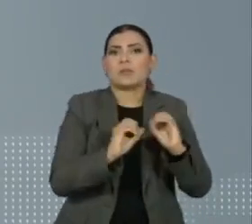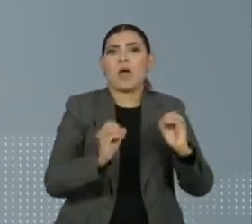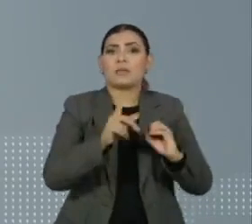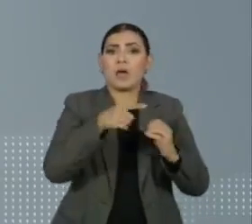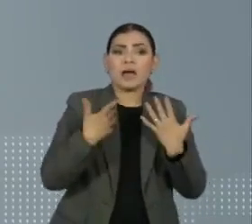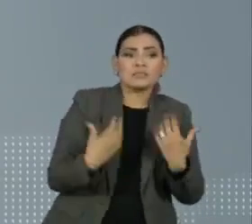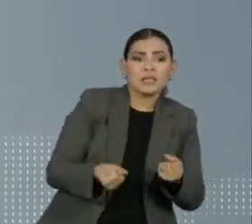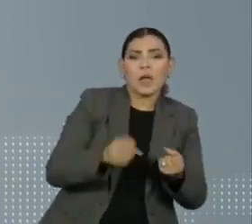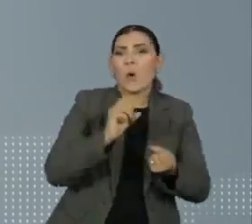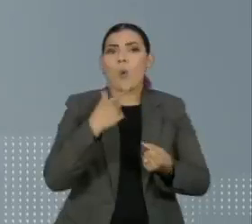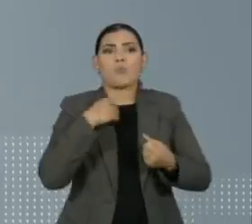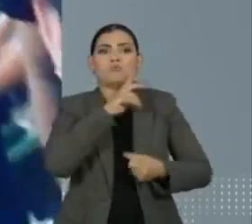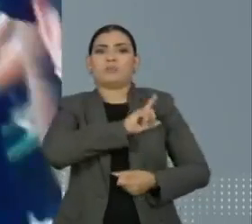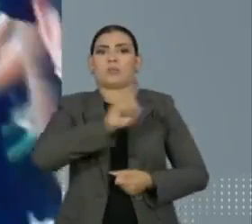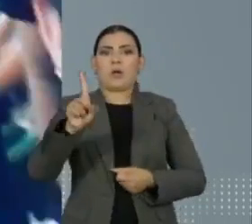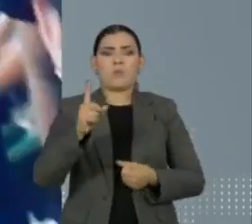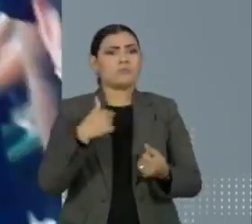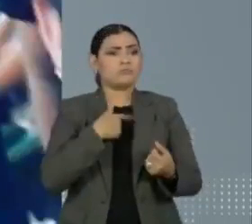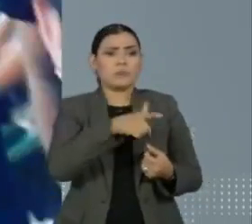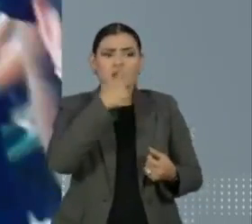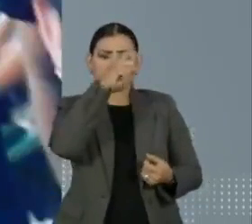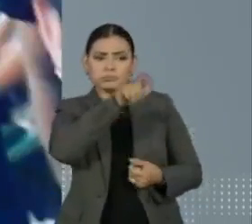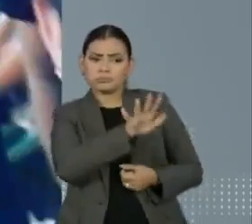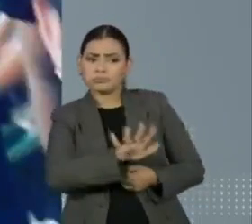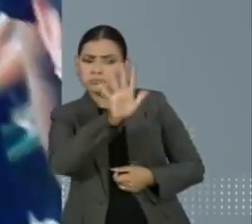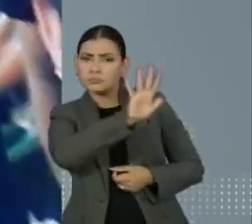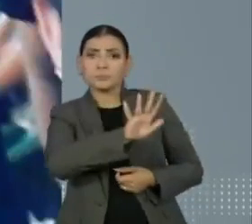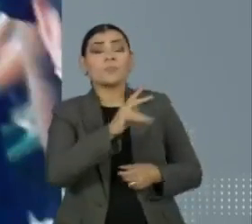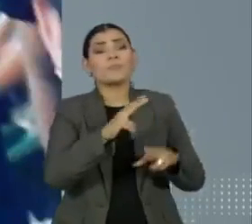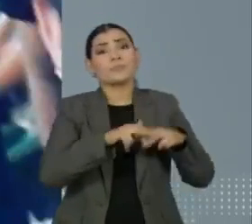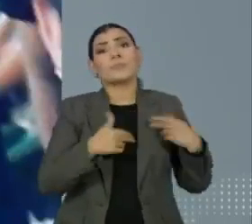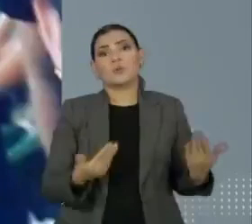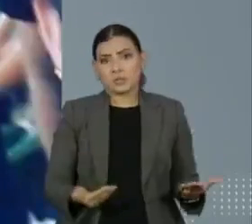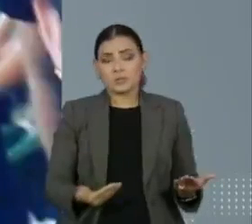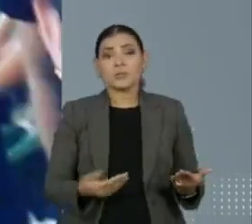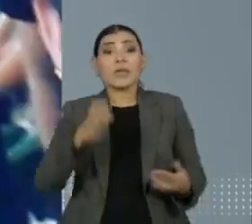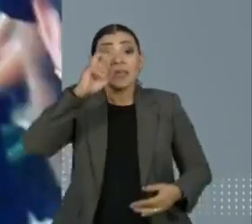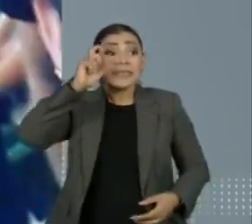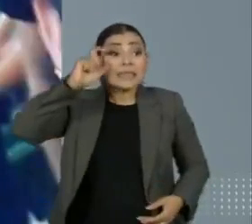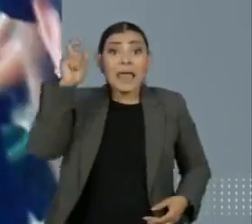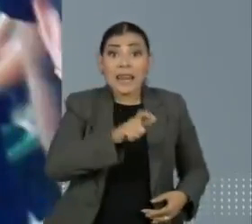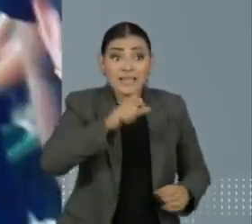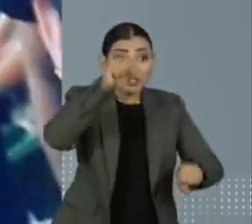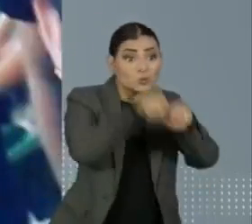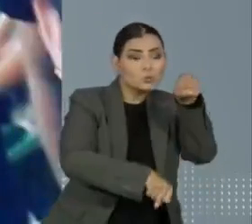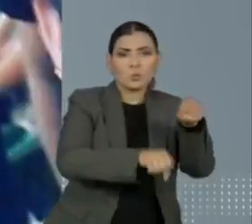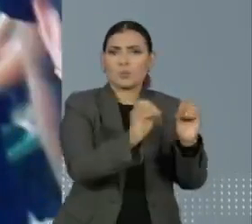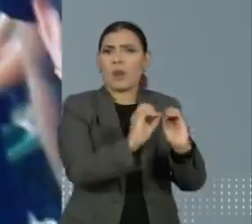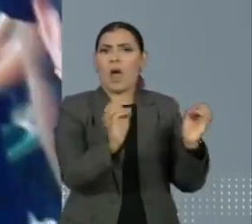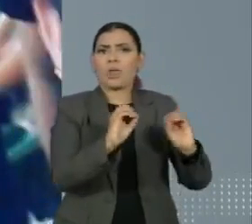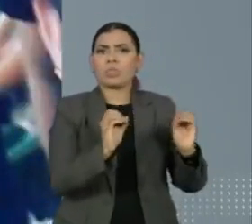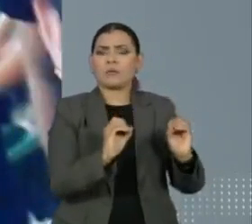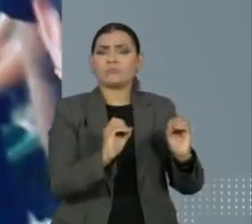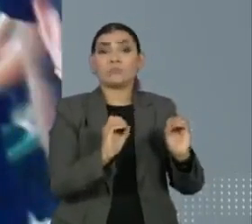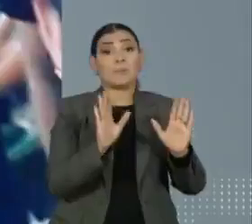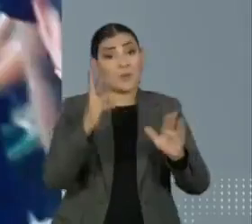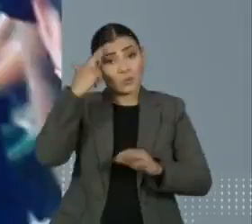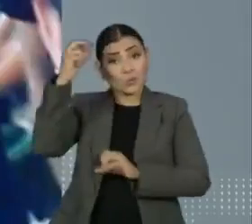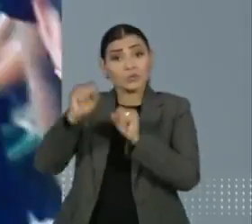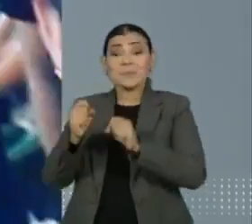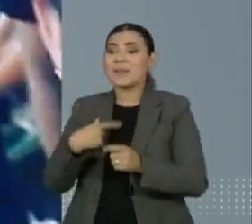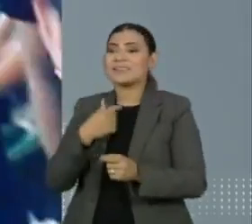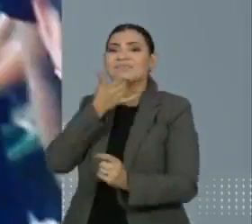relação sexual. Assim, não teria havido dolo, a intenção de estuprar. O empresário foi